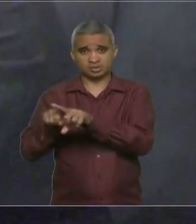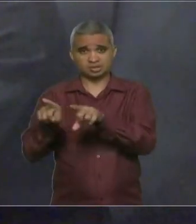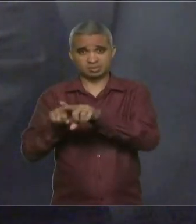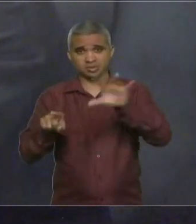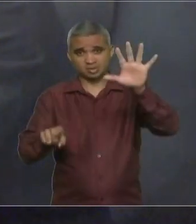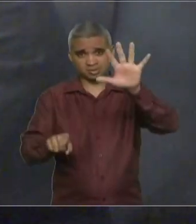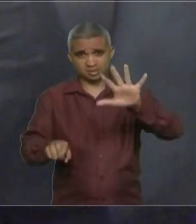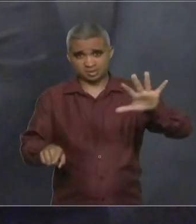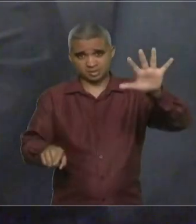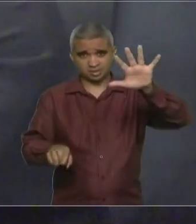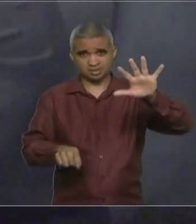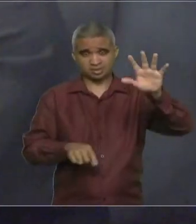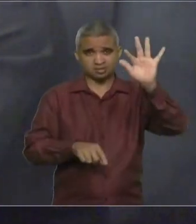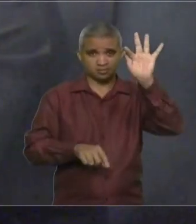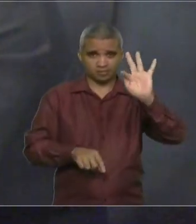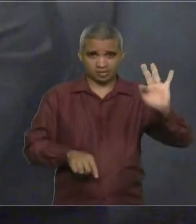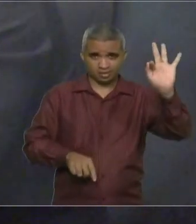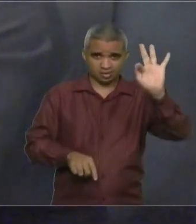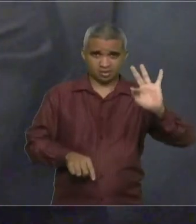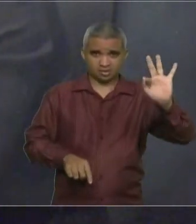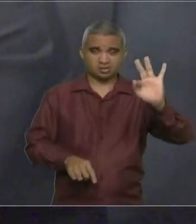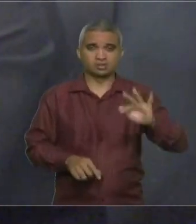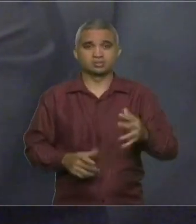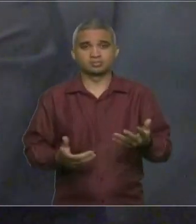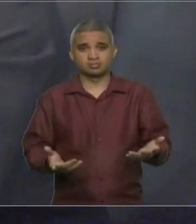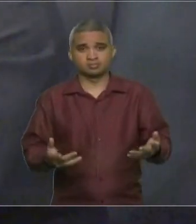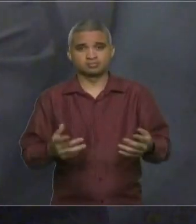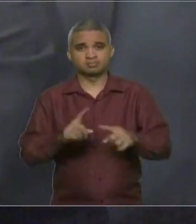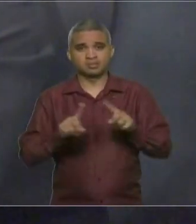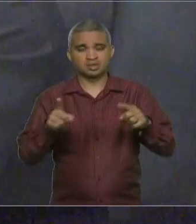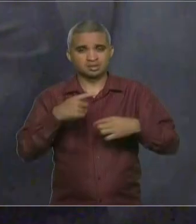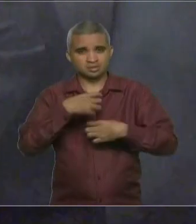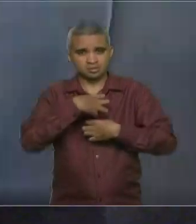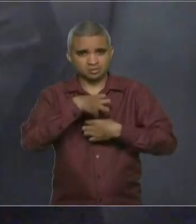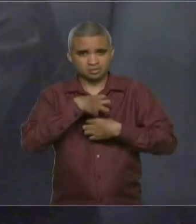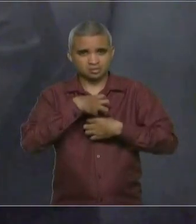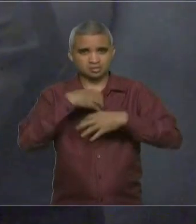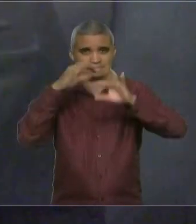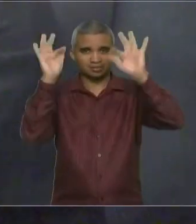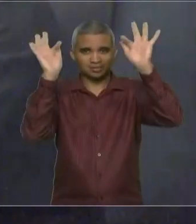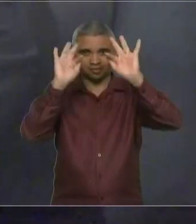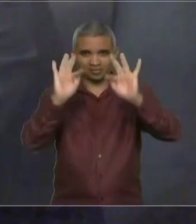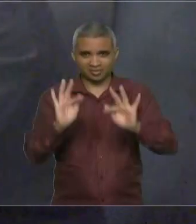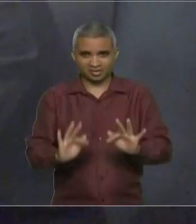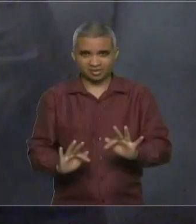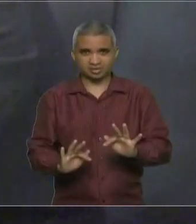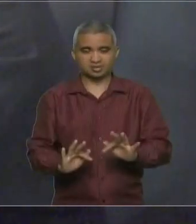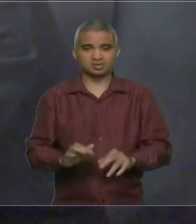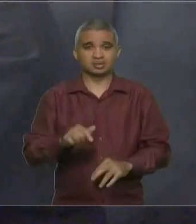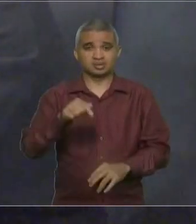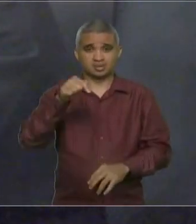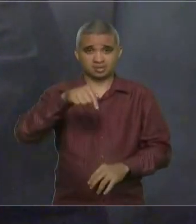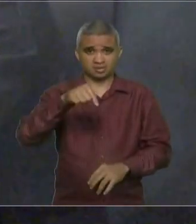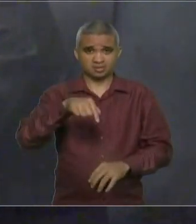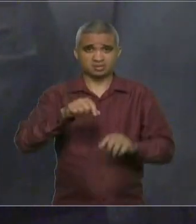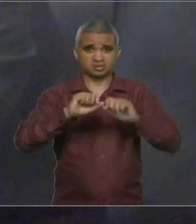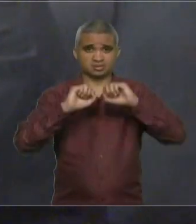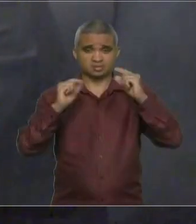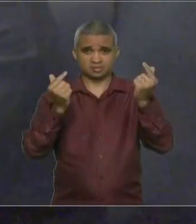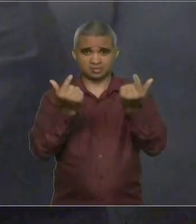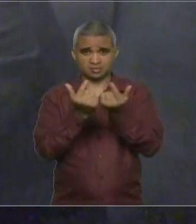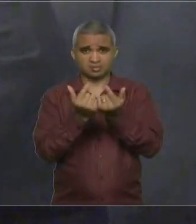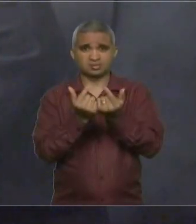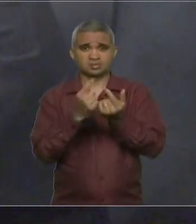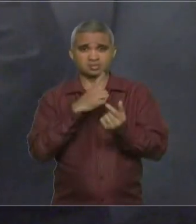da União. E eu fico mais feliz ainda que esta Casa é uma Casa de 42